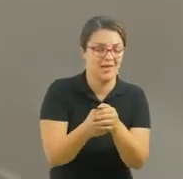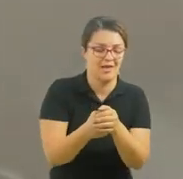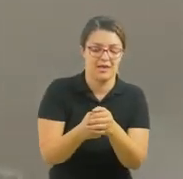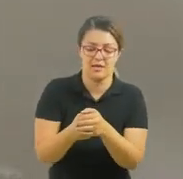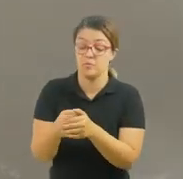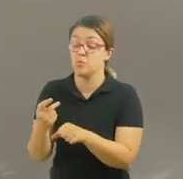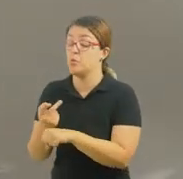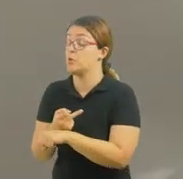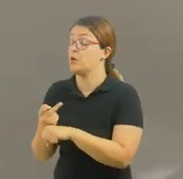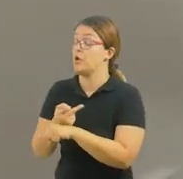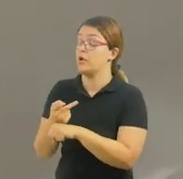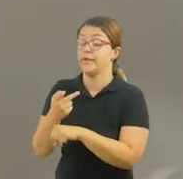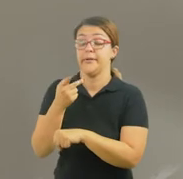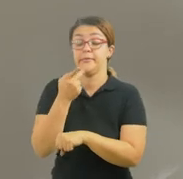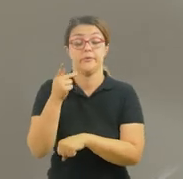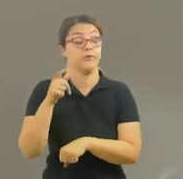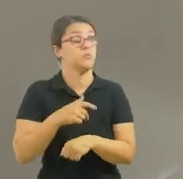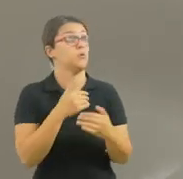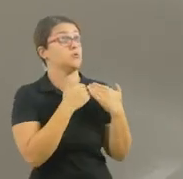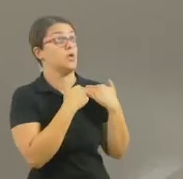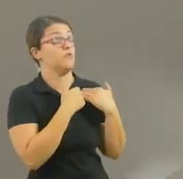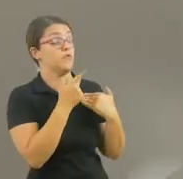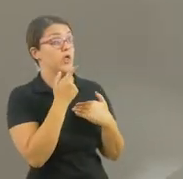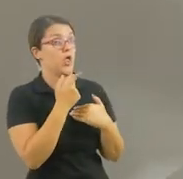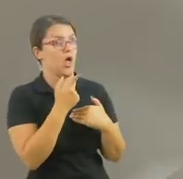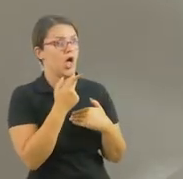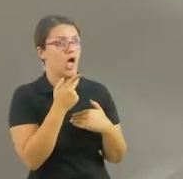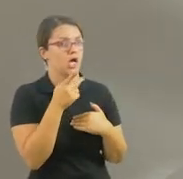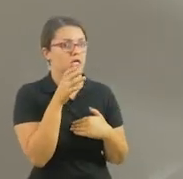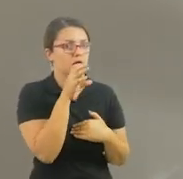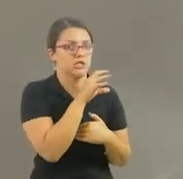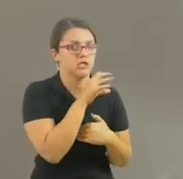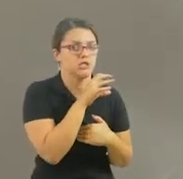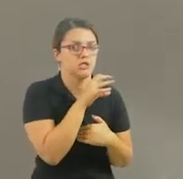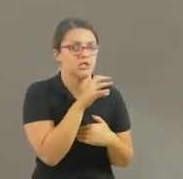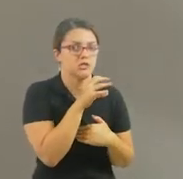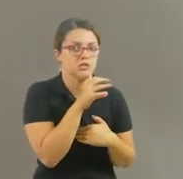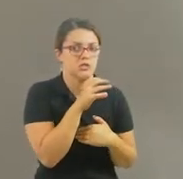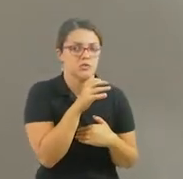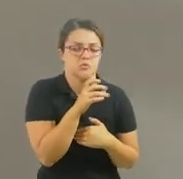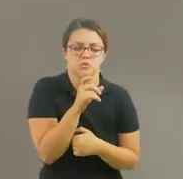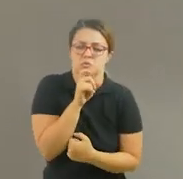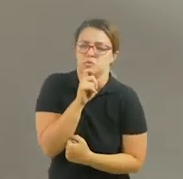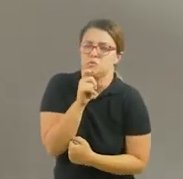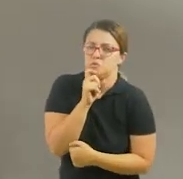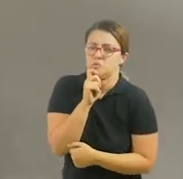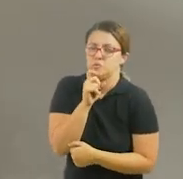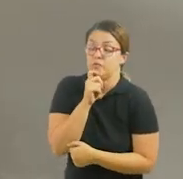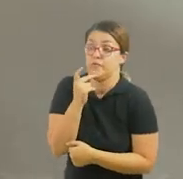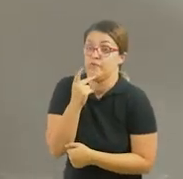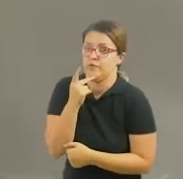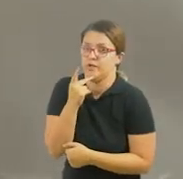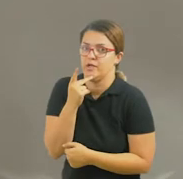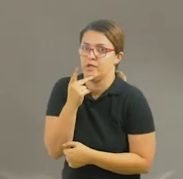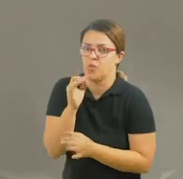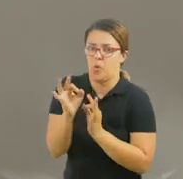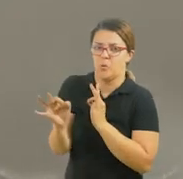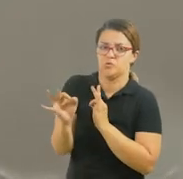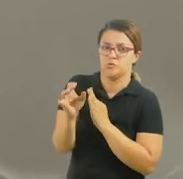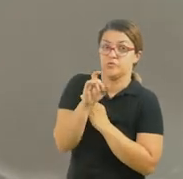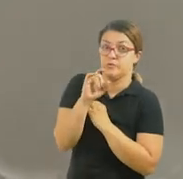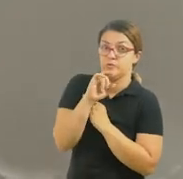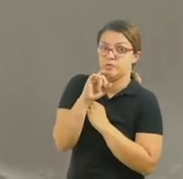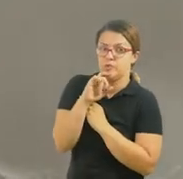tentar procurar. Na hora que estiver procurando, o responsável terá que dizer hot, se estiver próximo do brinquedo, ou